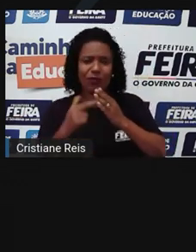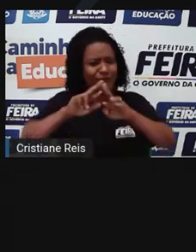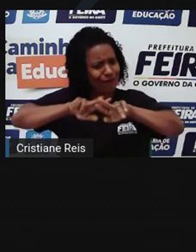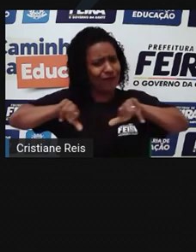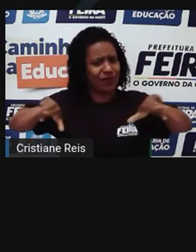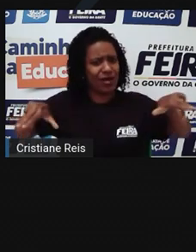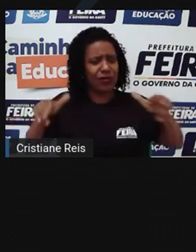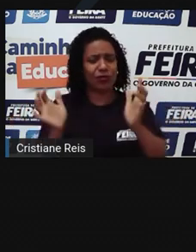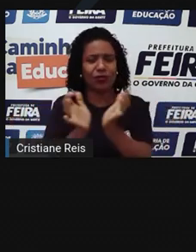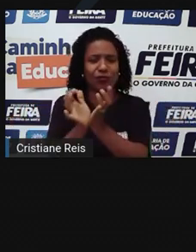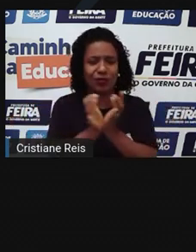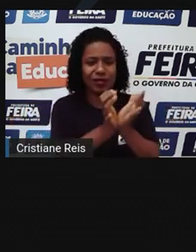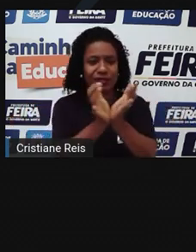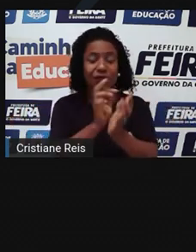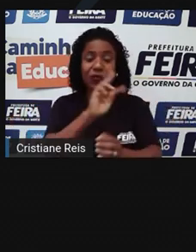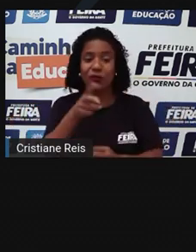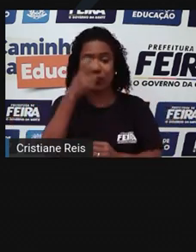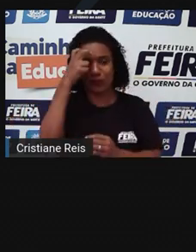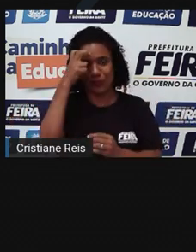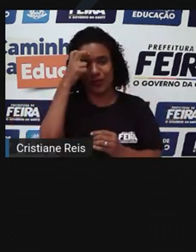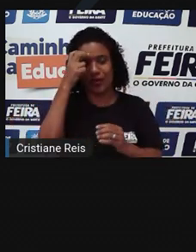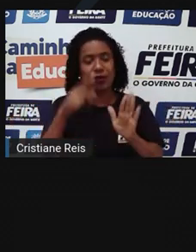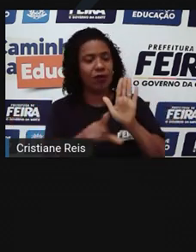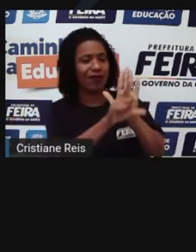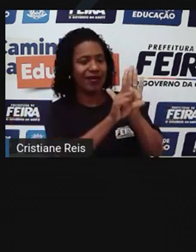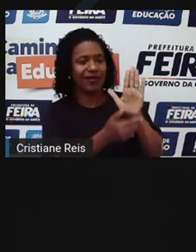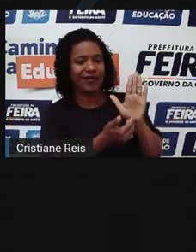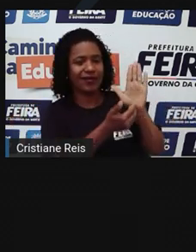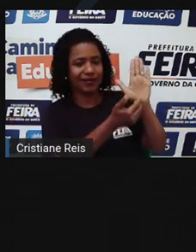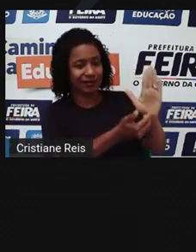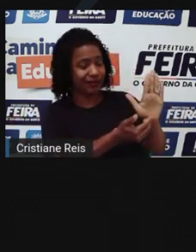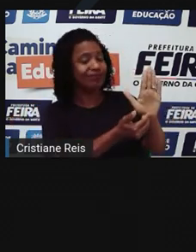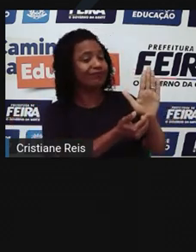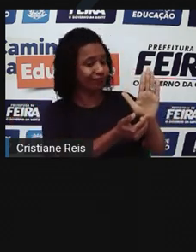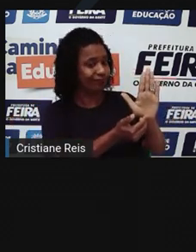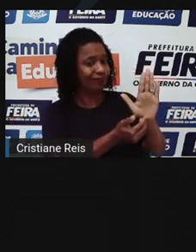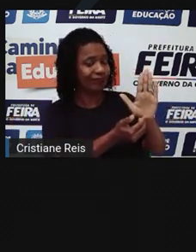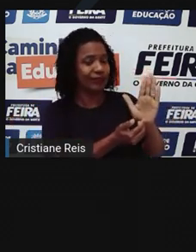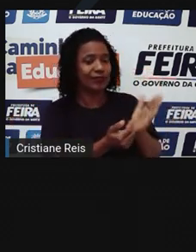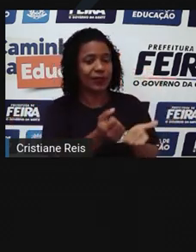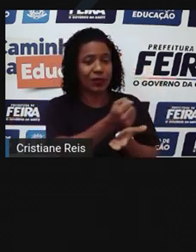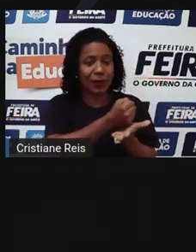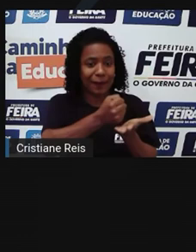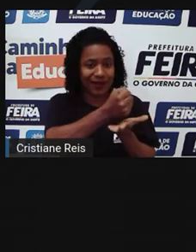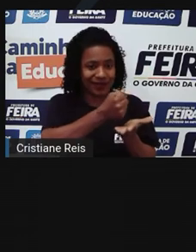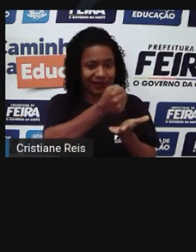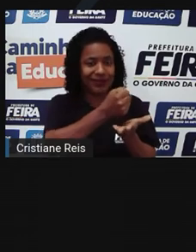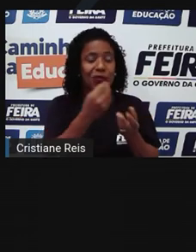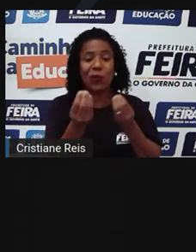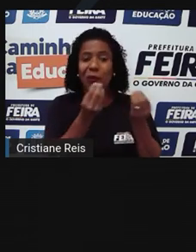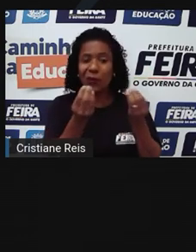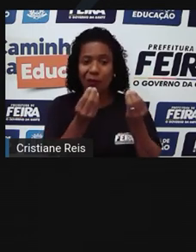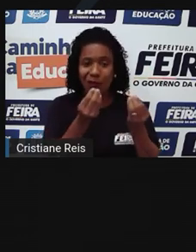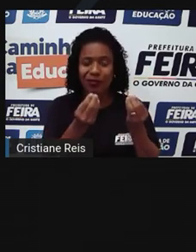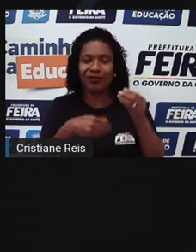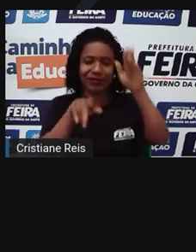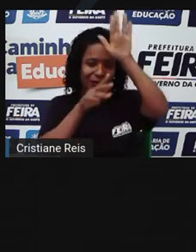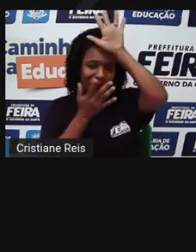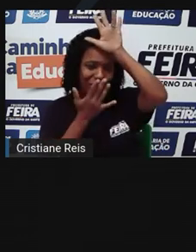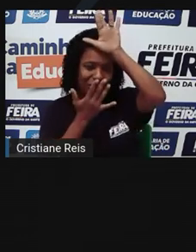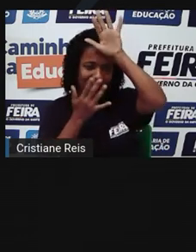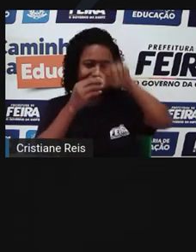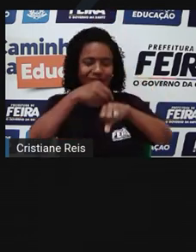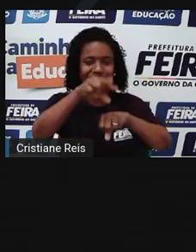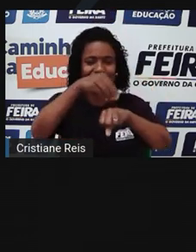comunitária, conforme define a legislação educacional que fundamenta a educação escolar indígena. 15. Educação